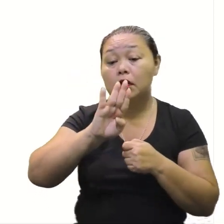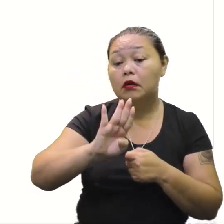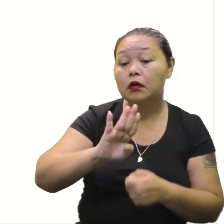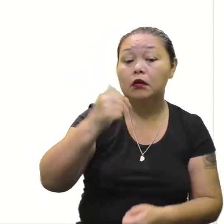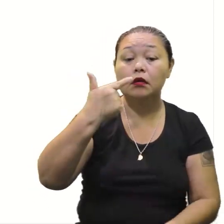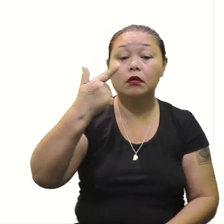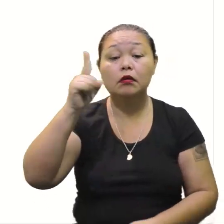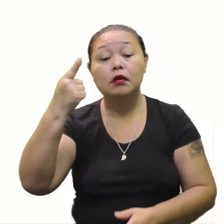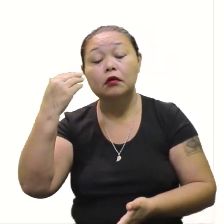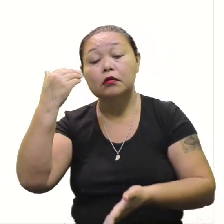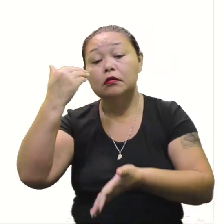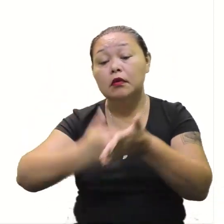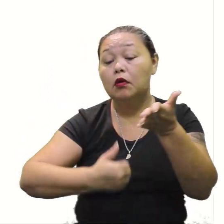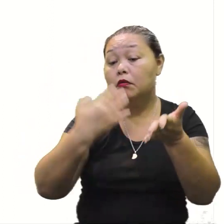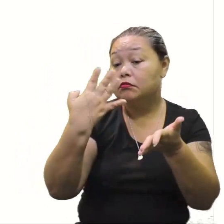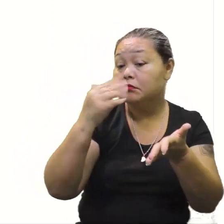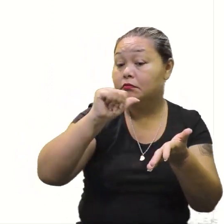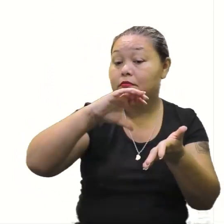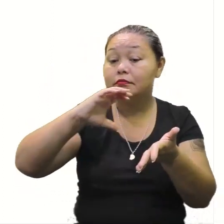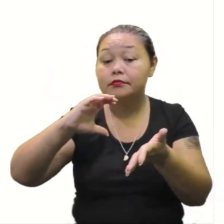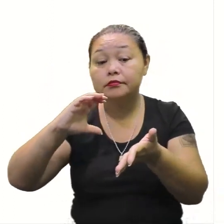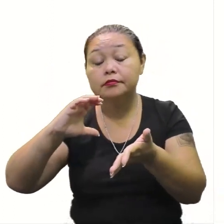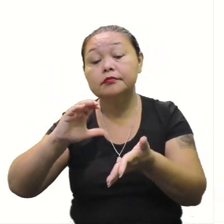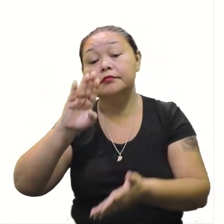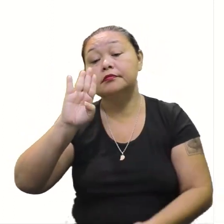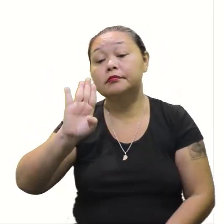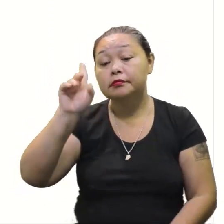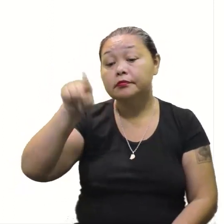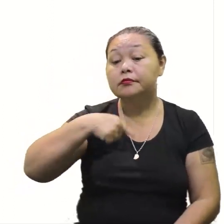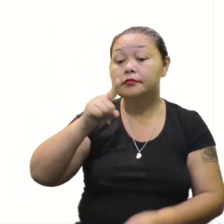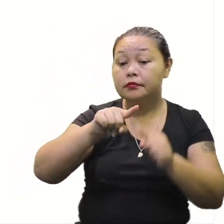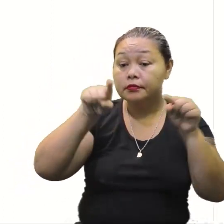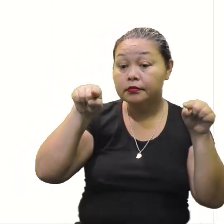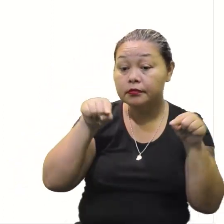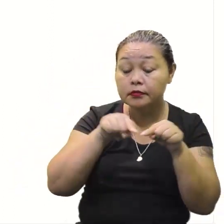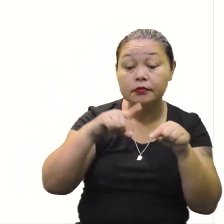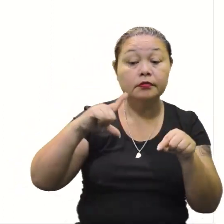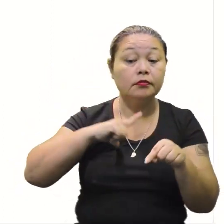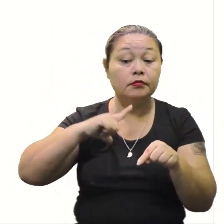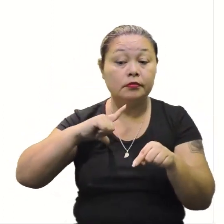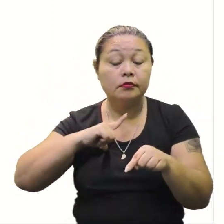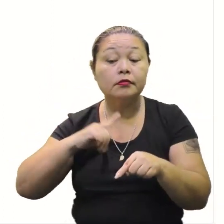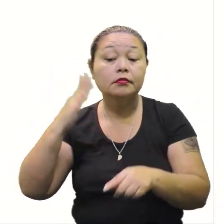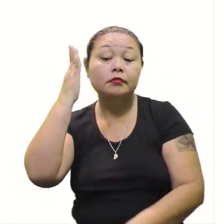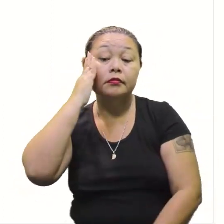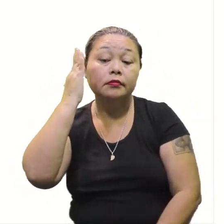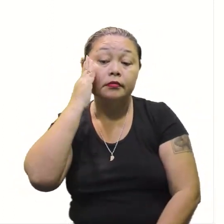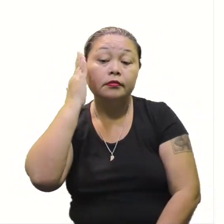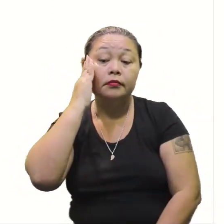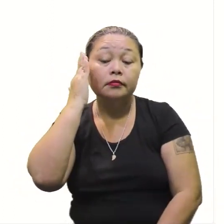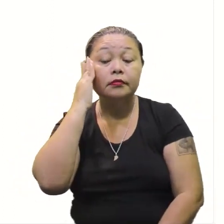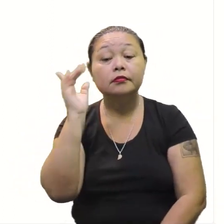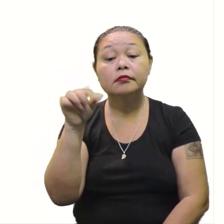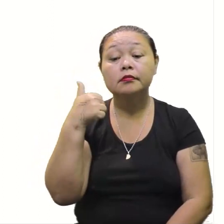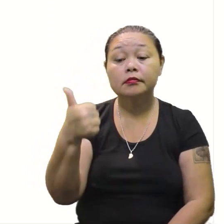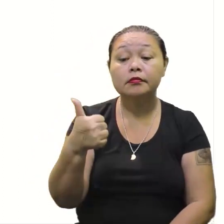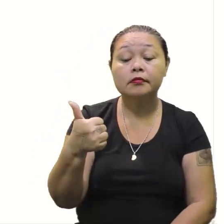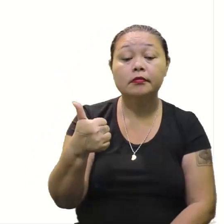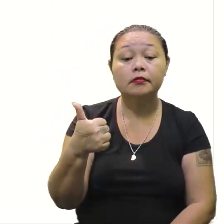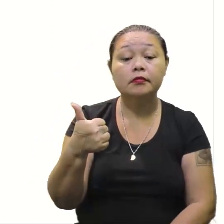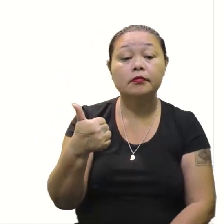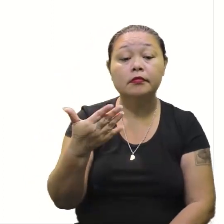quadrado menos 4AC, é o delta que tenho que saber, beleza?